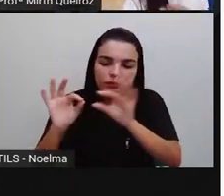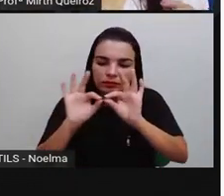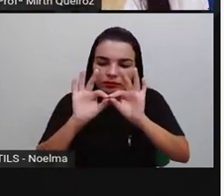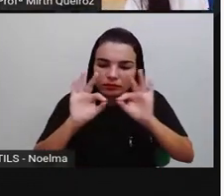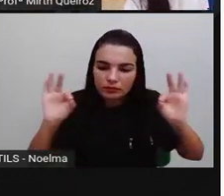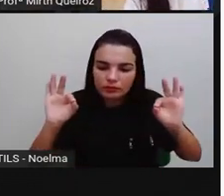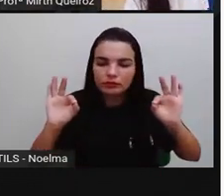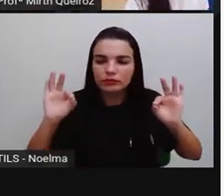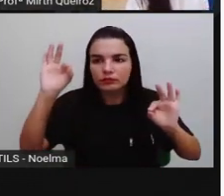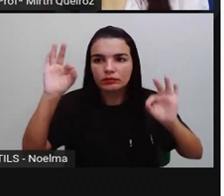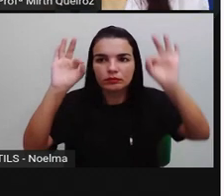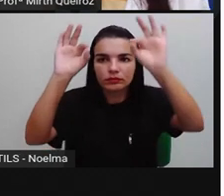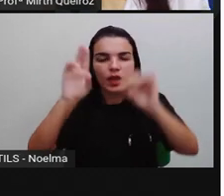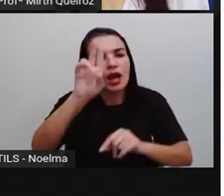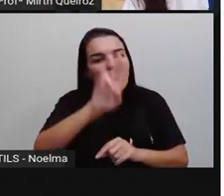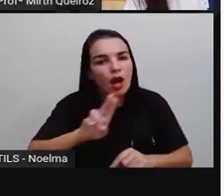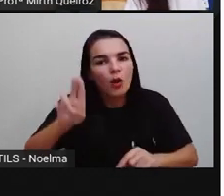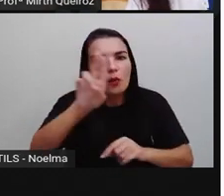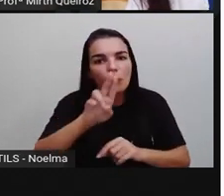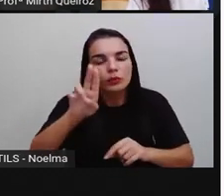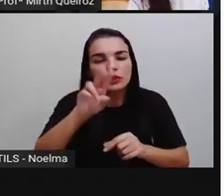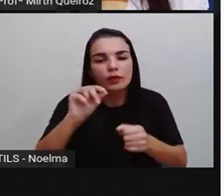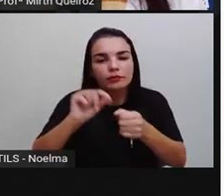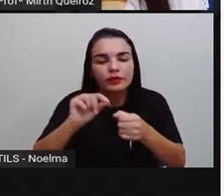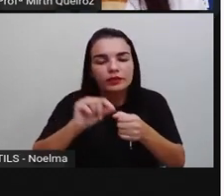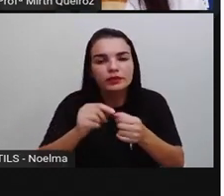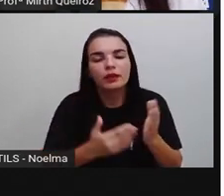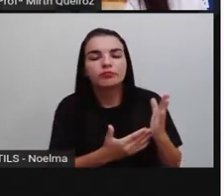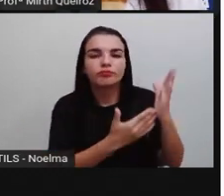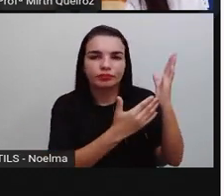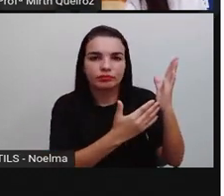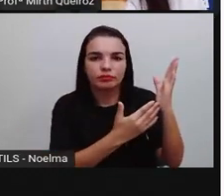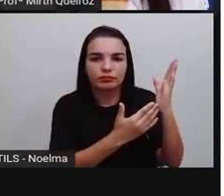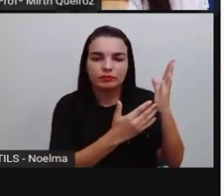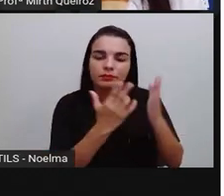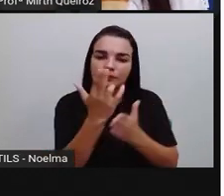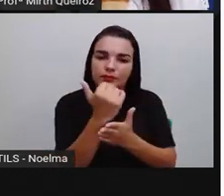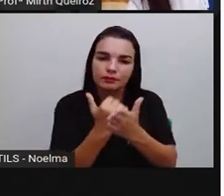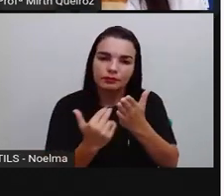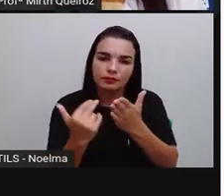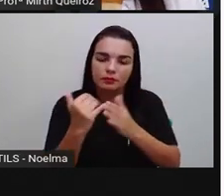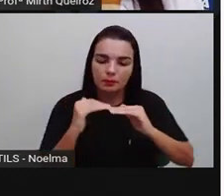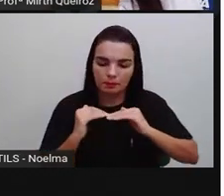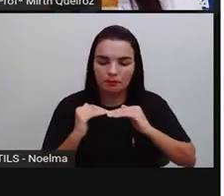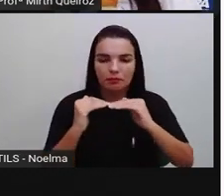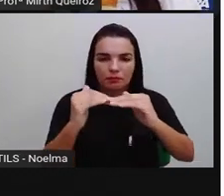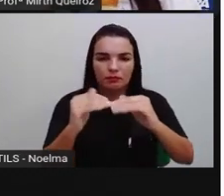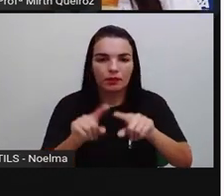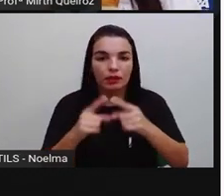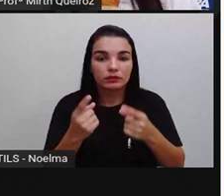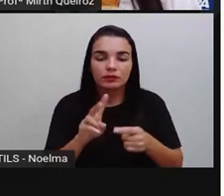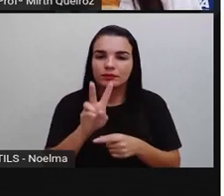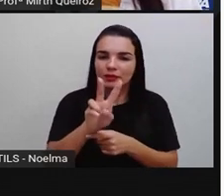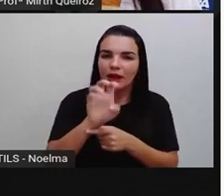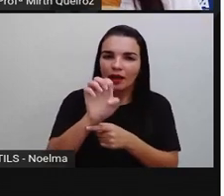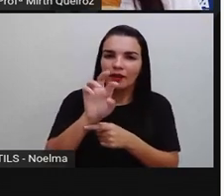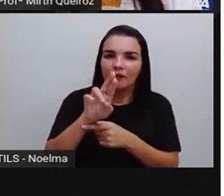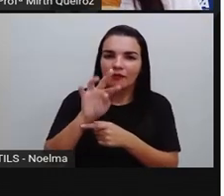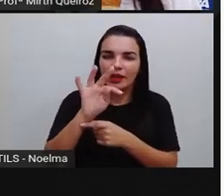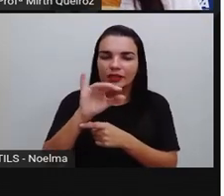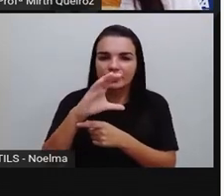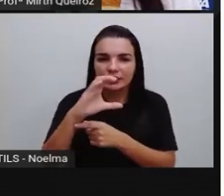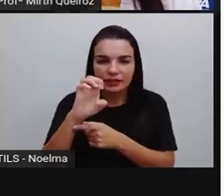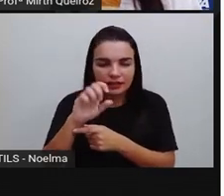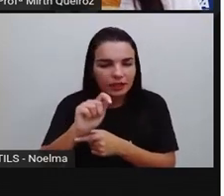retas que a gente utiliza para poder fazer essas figuras planas. Neste caso aqui, o vértice seria